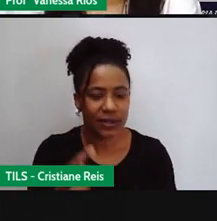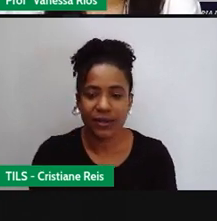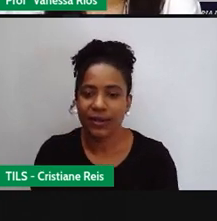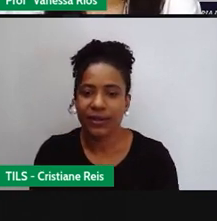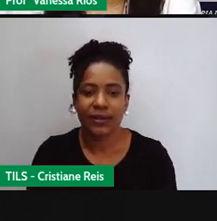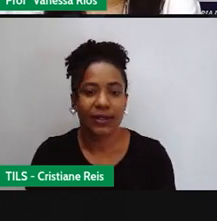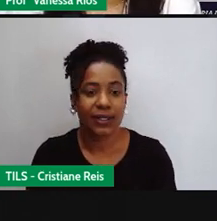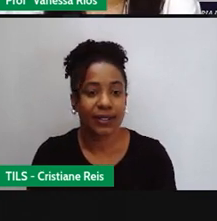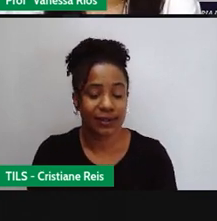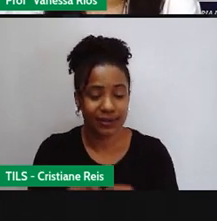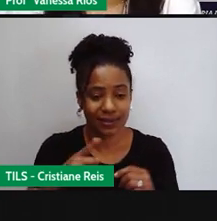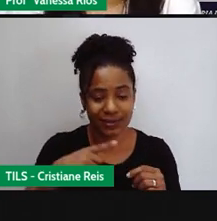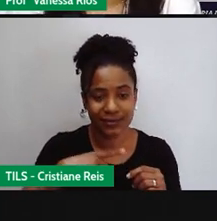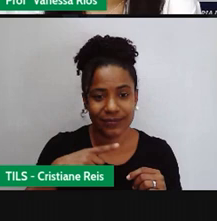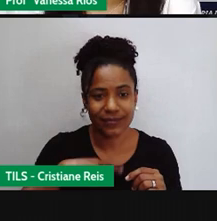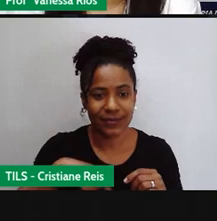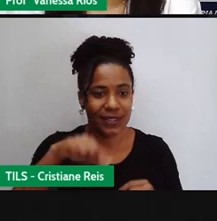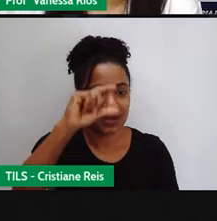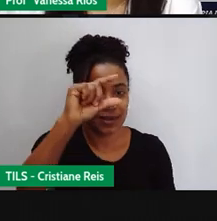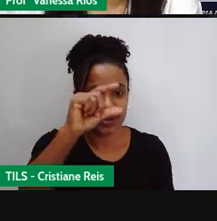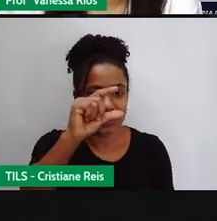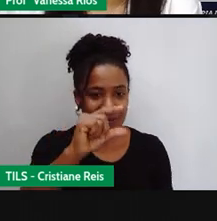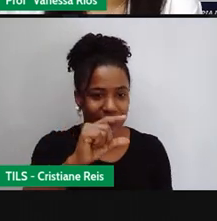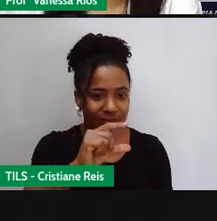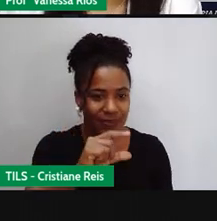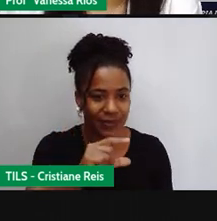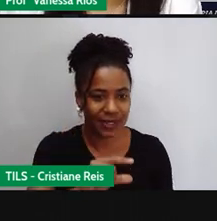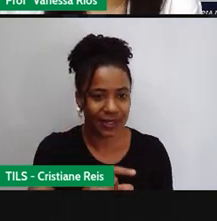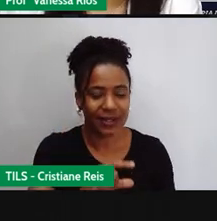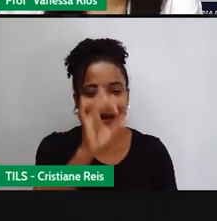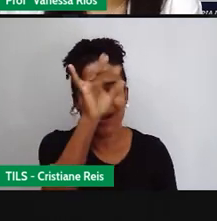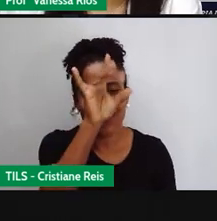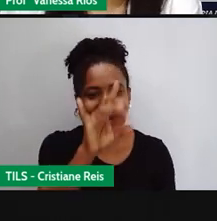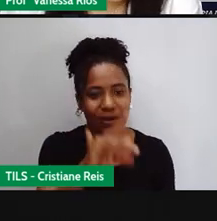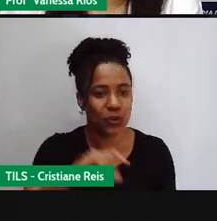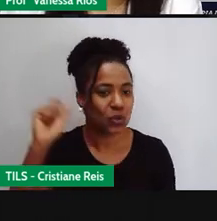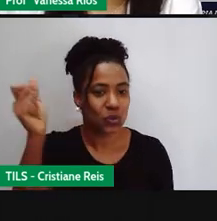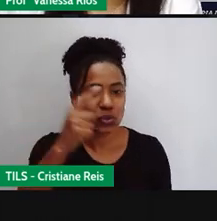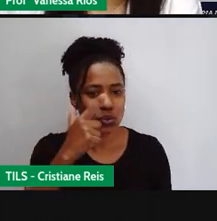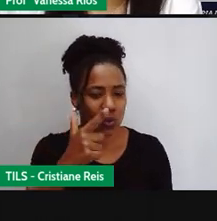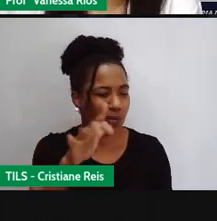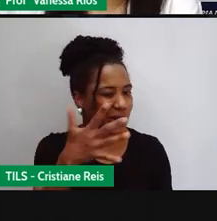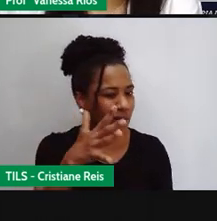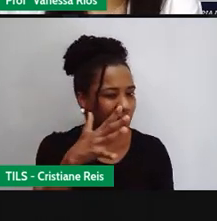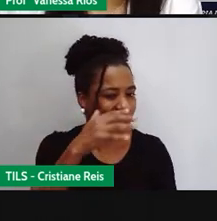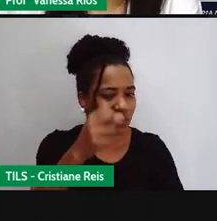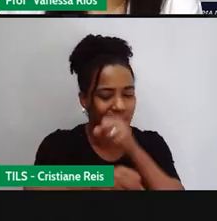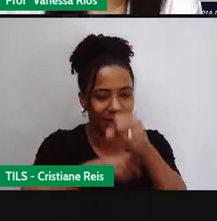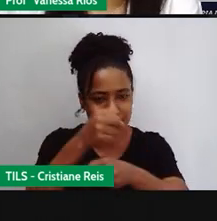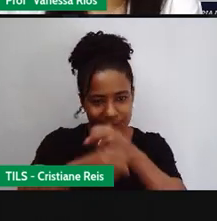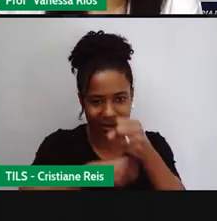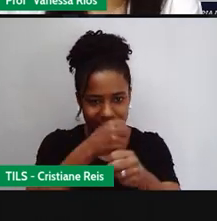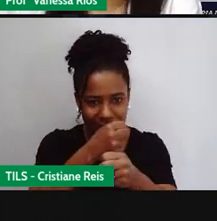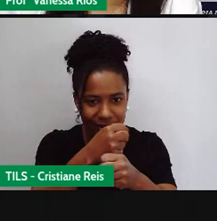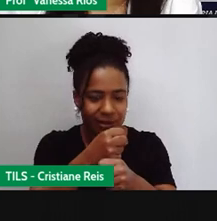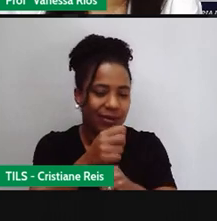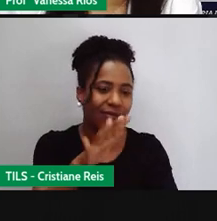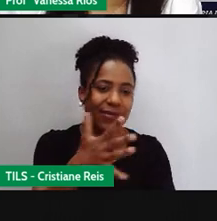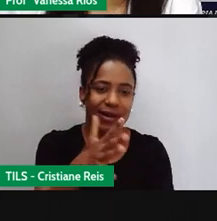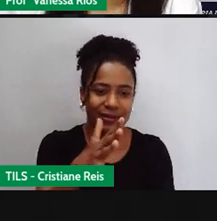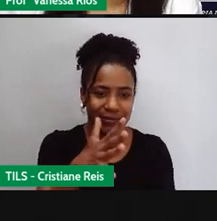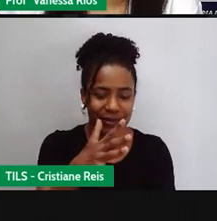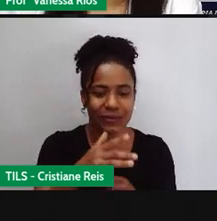nessa legenda e tá aqui a radiação solar diária à média anual. Então, existe aqui uma medida onde a gente